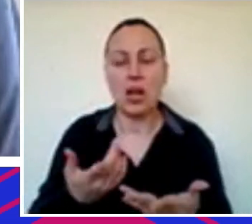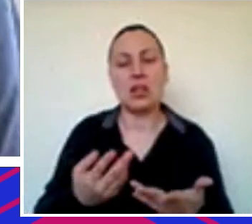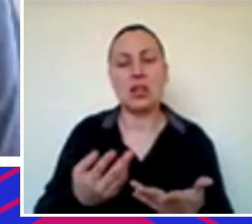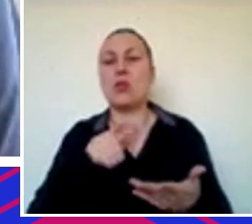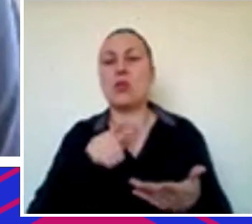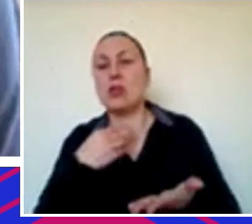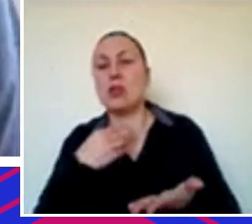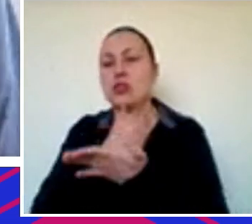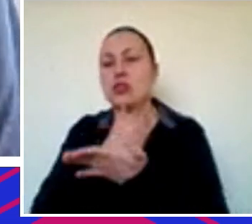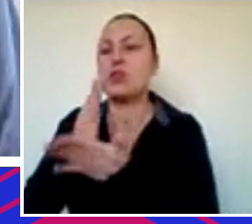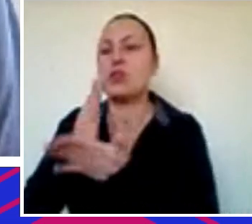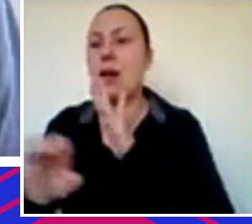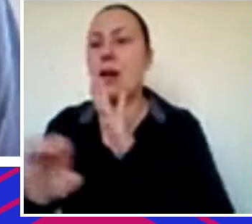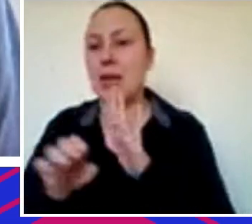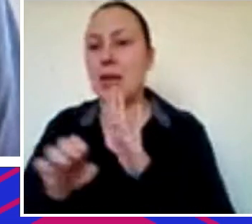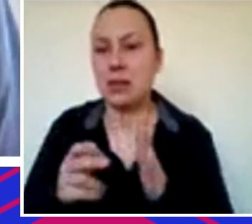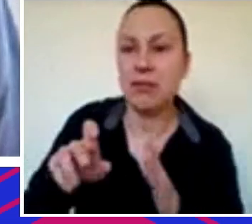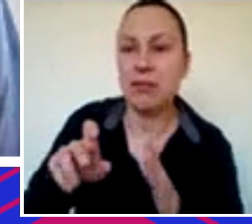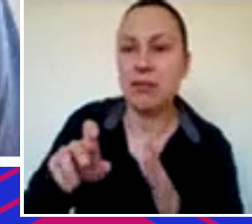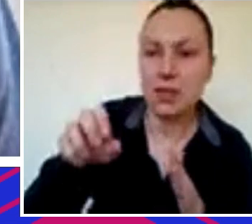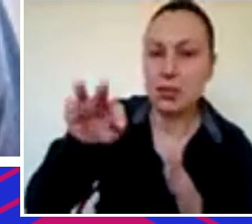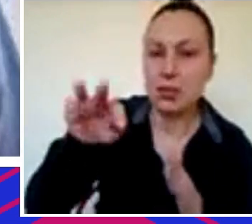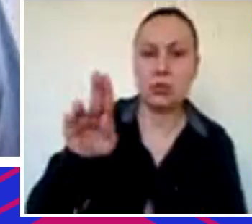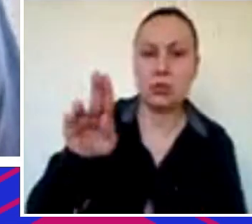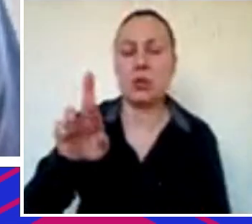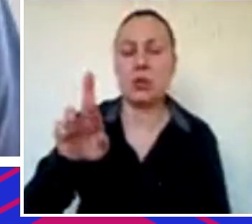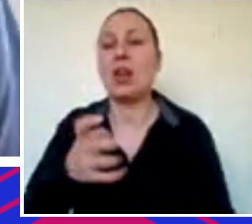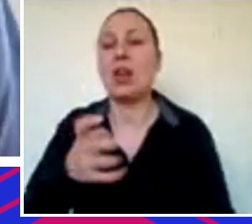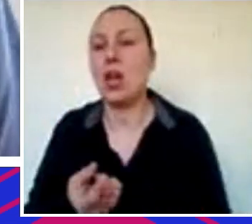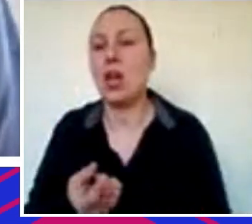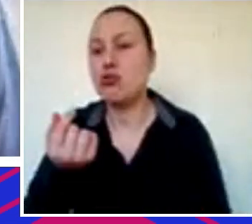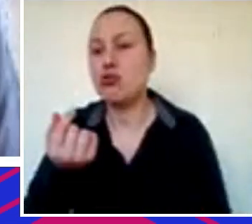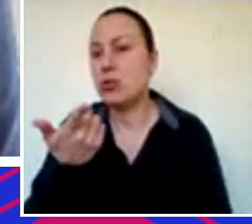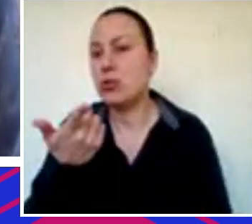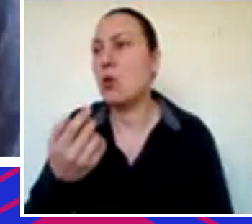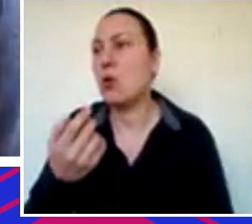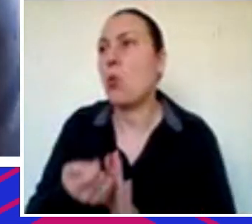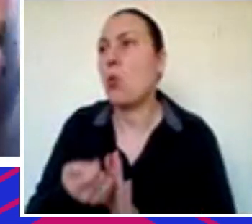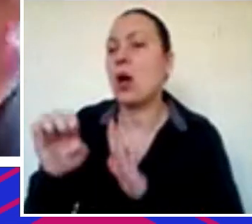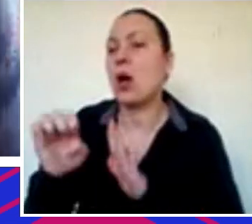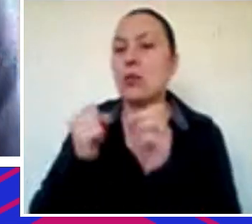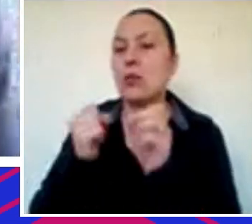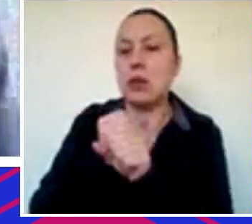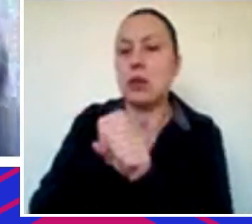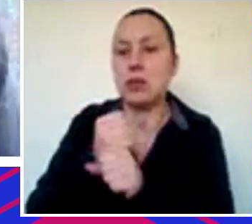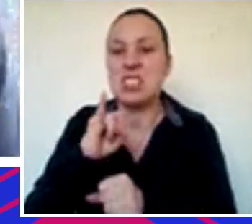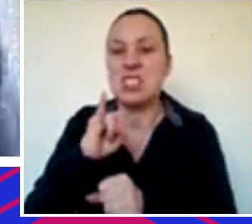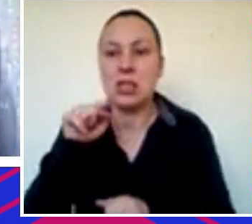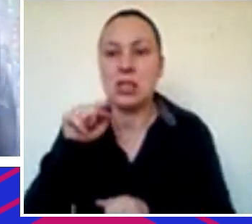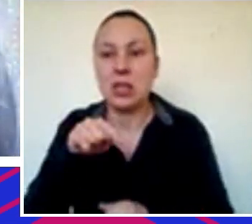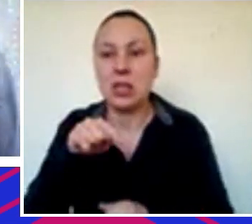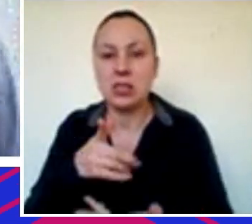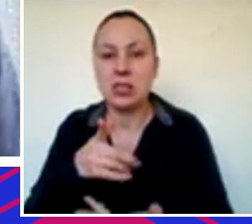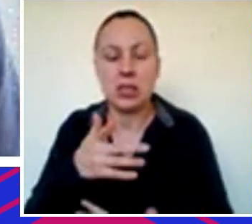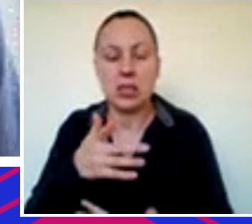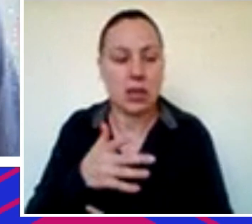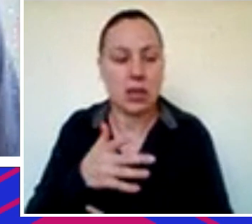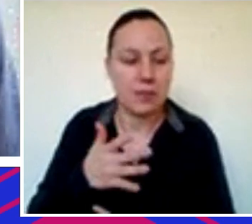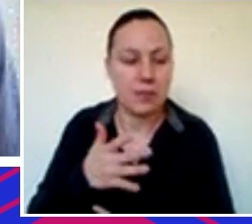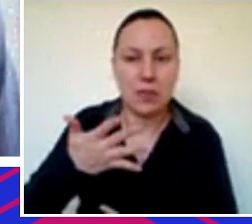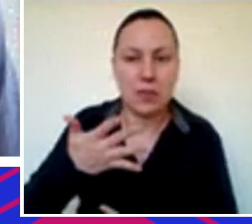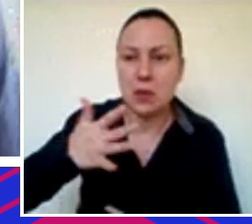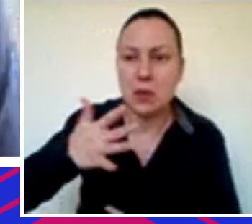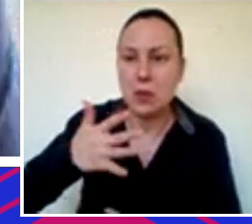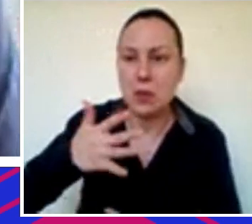do Venture Debt é muito claro para o empreendedor, é falar assim, cara, quanto custa esse dinheiro por ano? Se eu acho que eu vou construir esse valor em market cap da